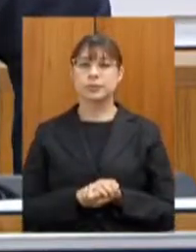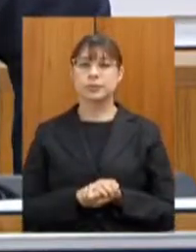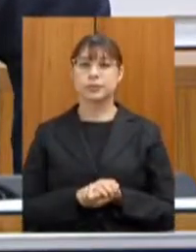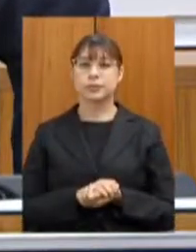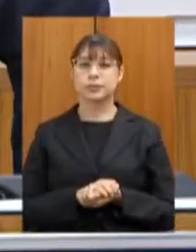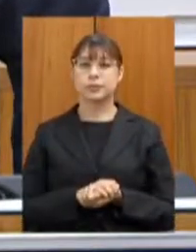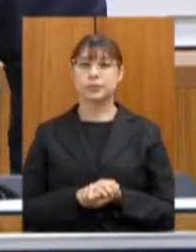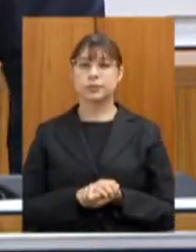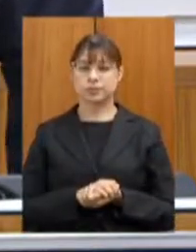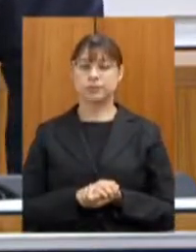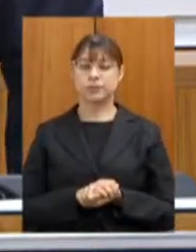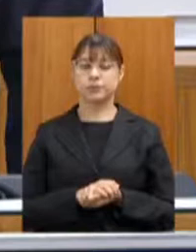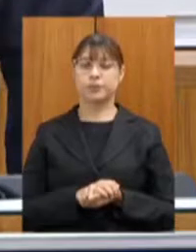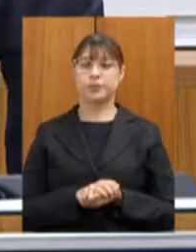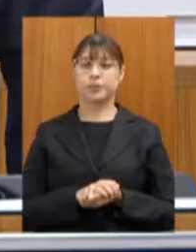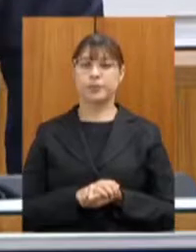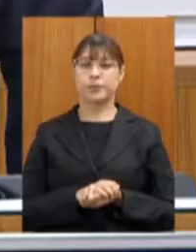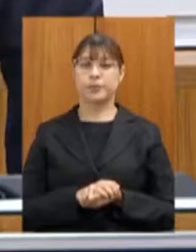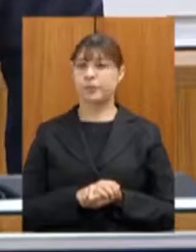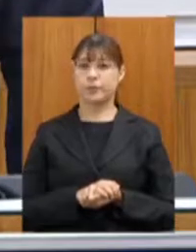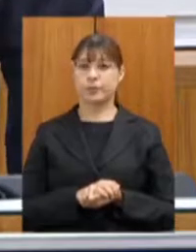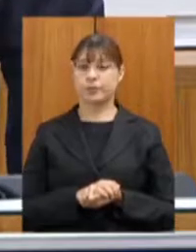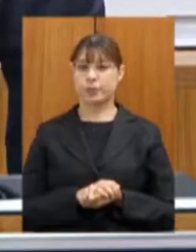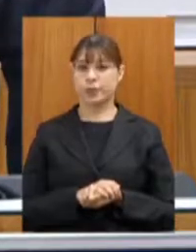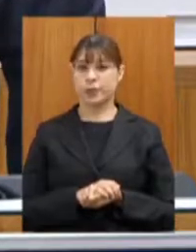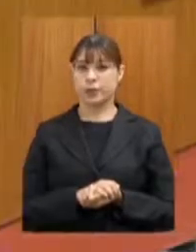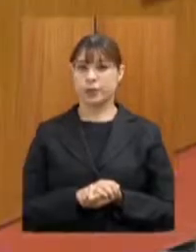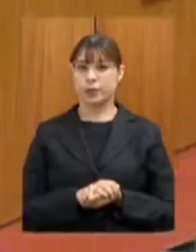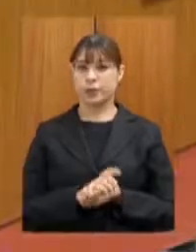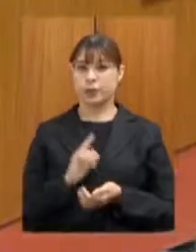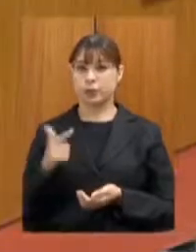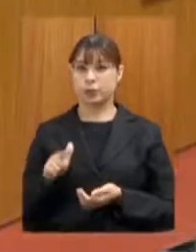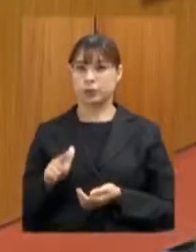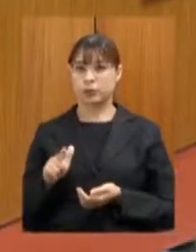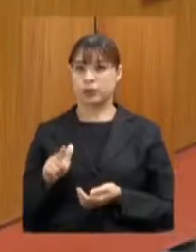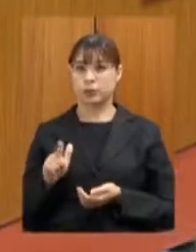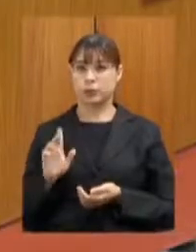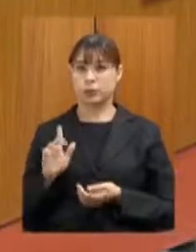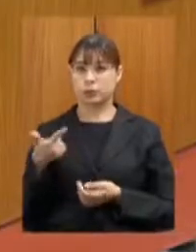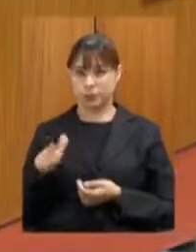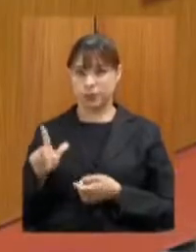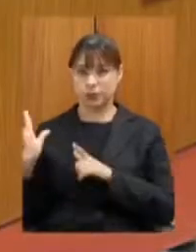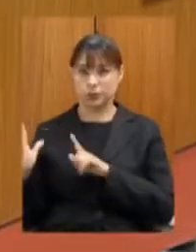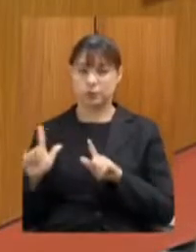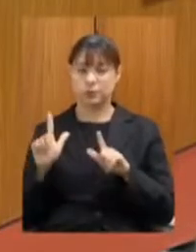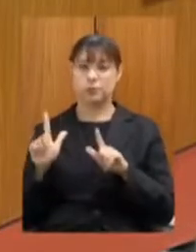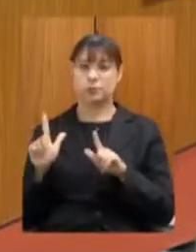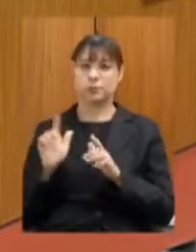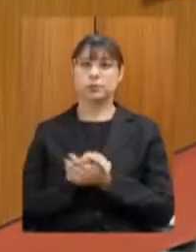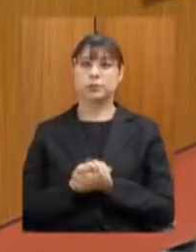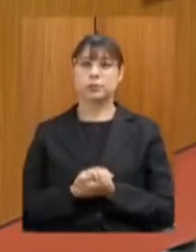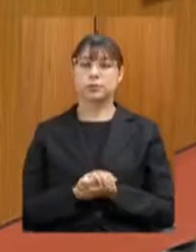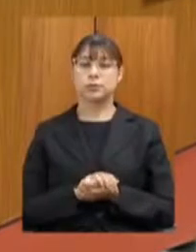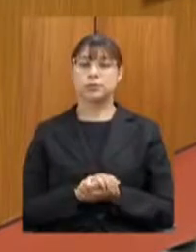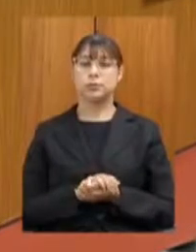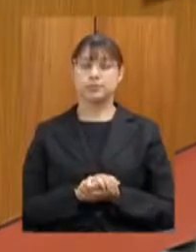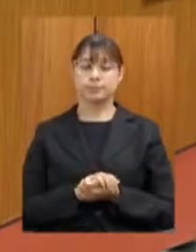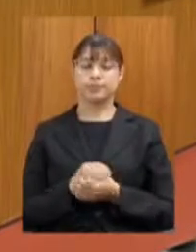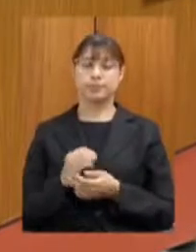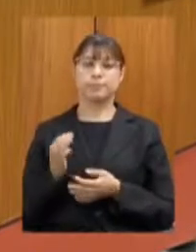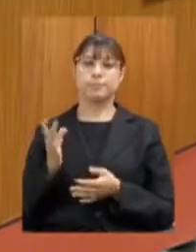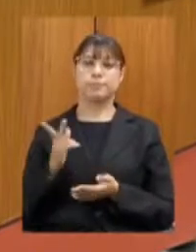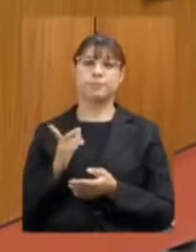aí volta não pode descer desce mais aí